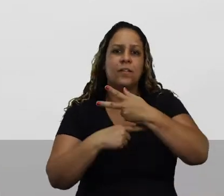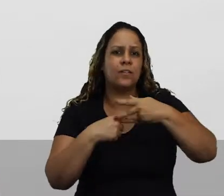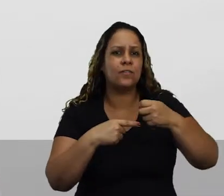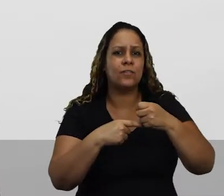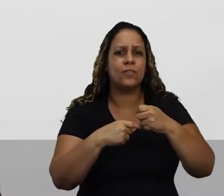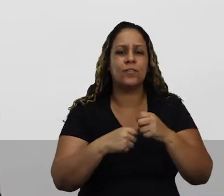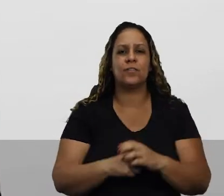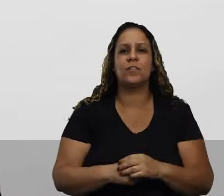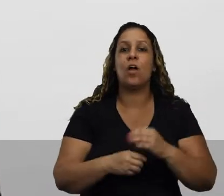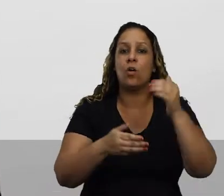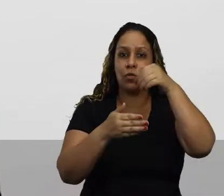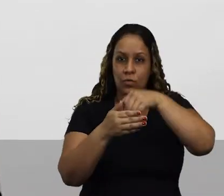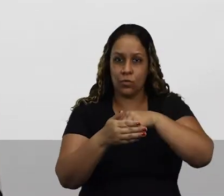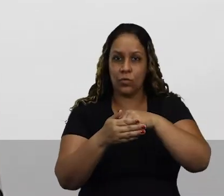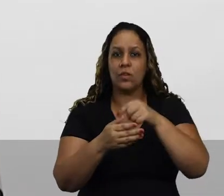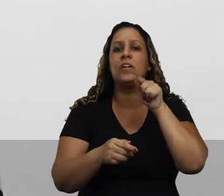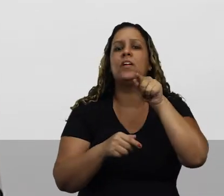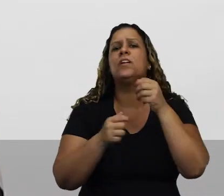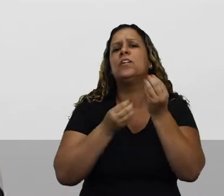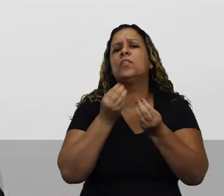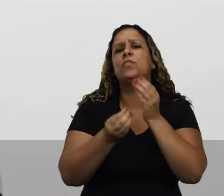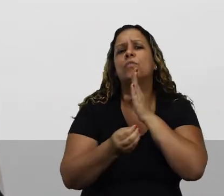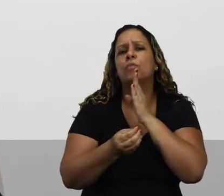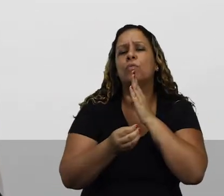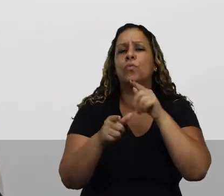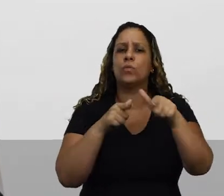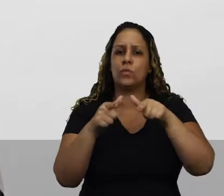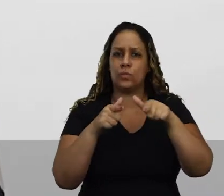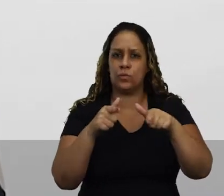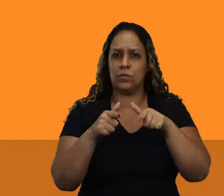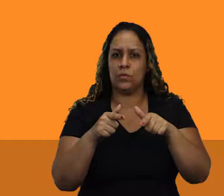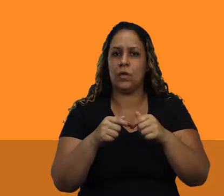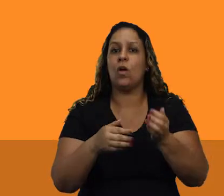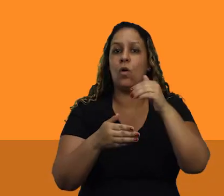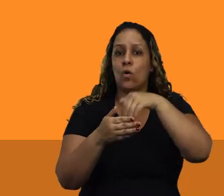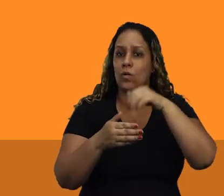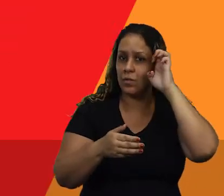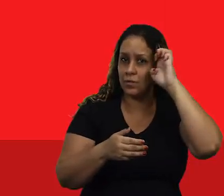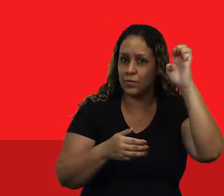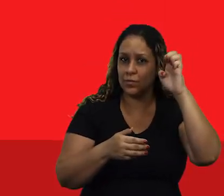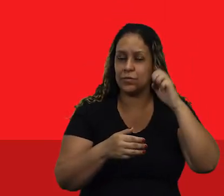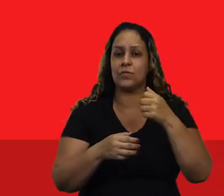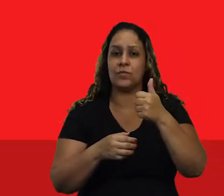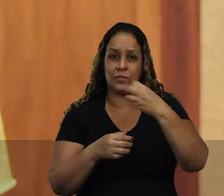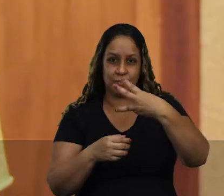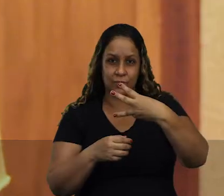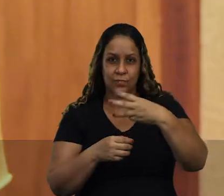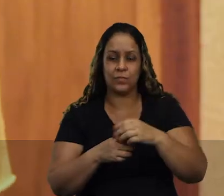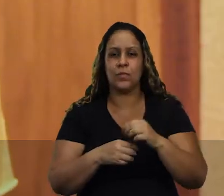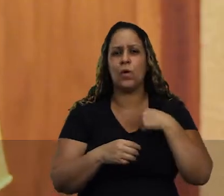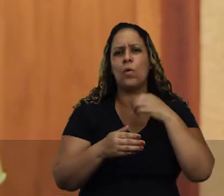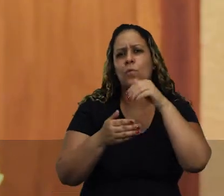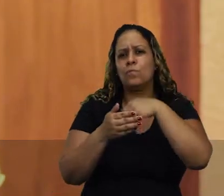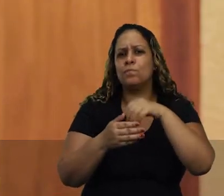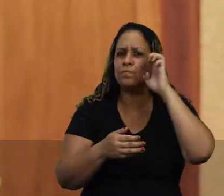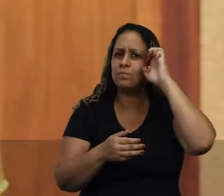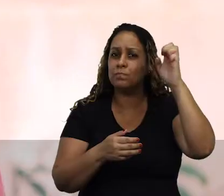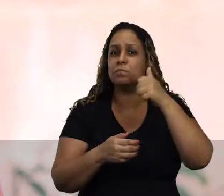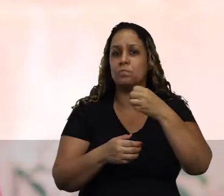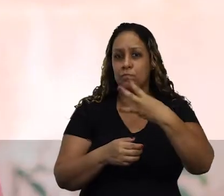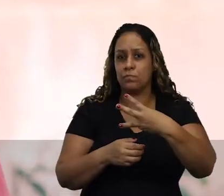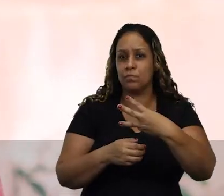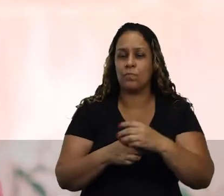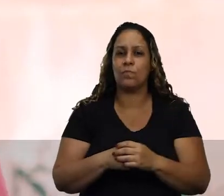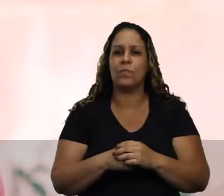risco. Vote em quem você conhece o trabalho. Vote Edinho. Vote 13. Meu voto é Edinho 13.